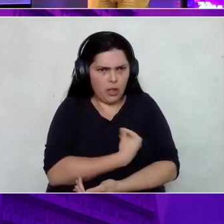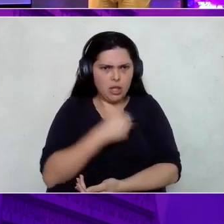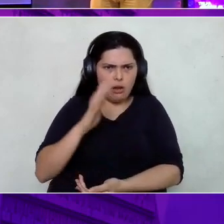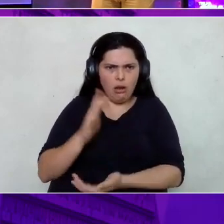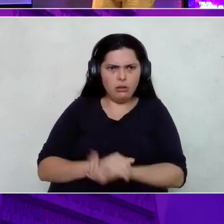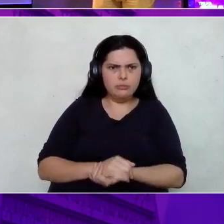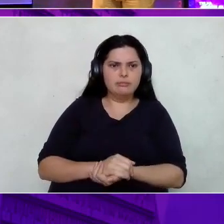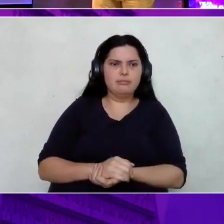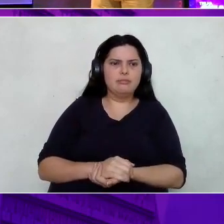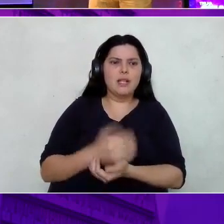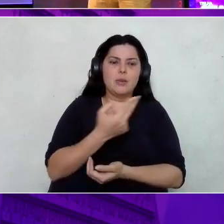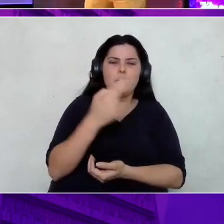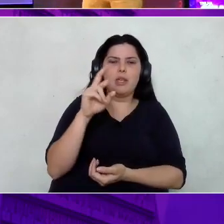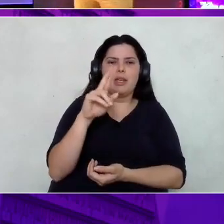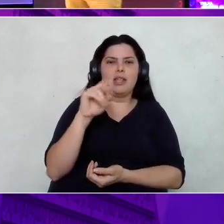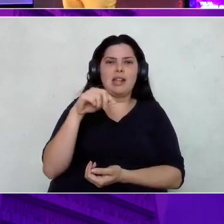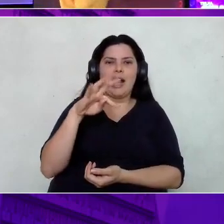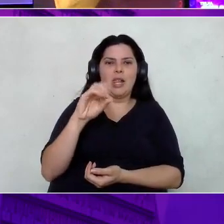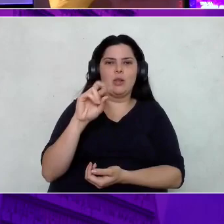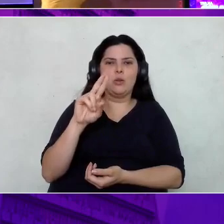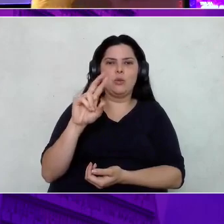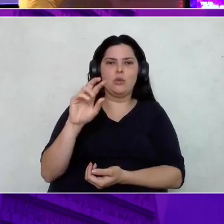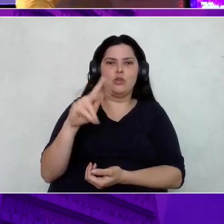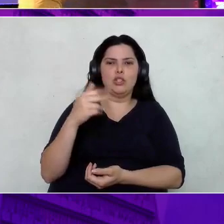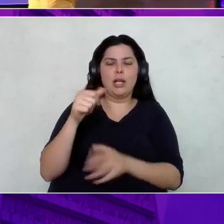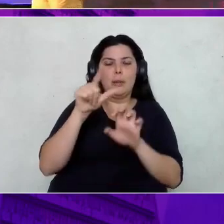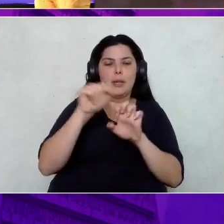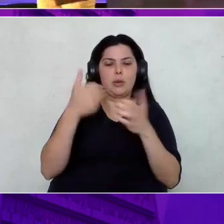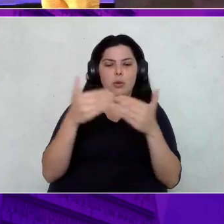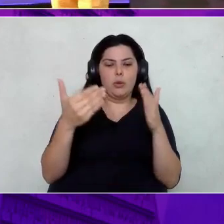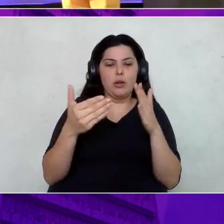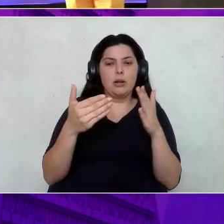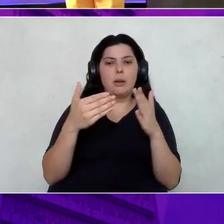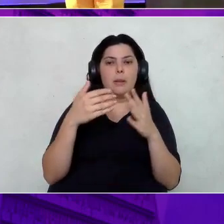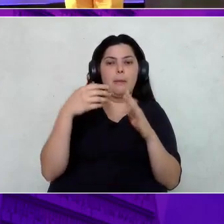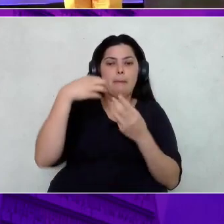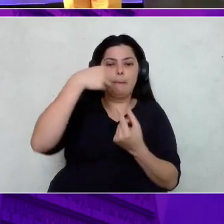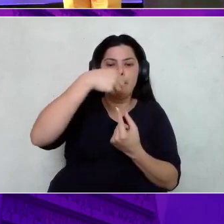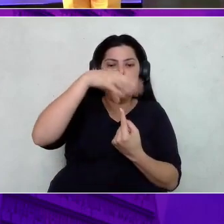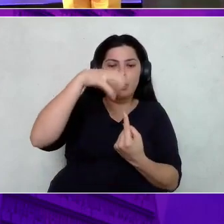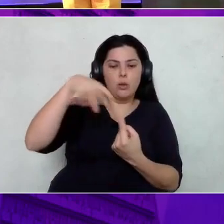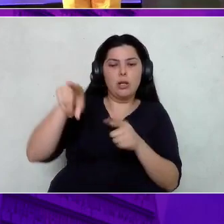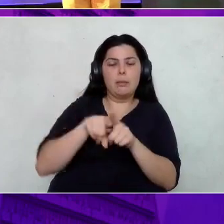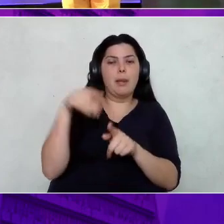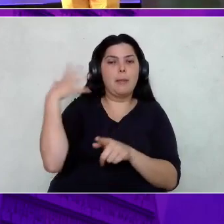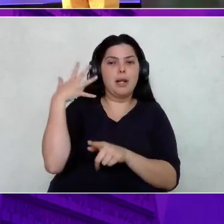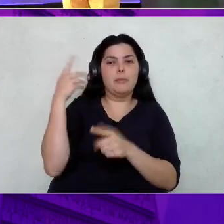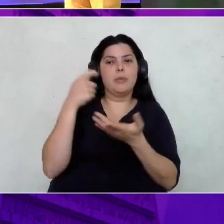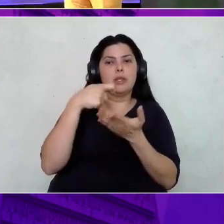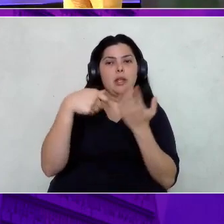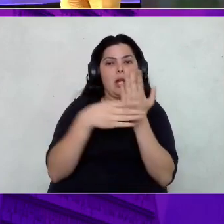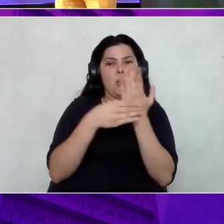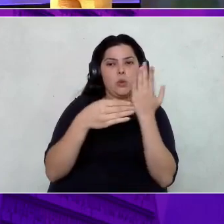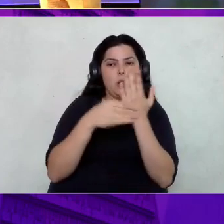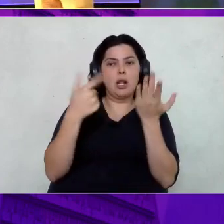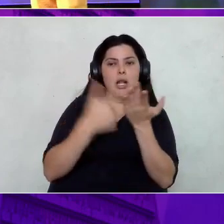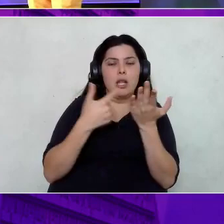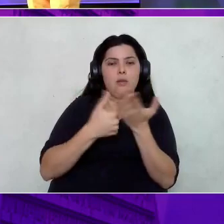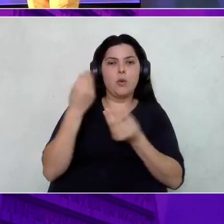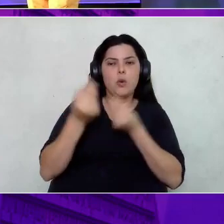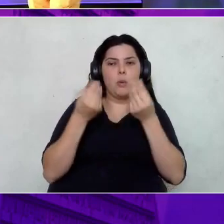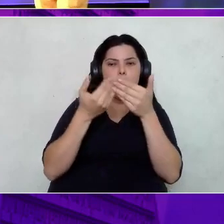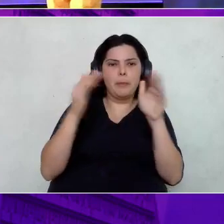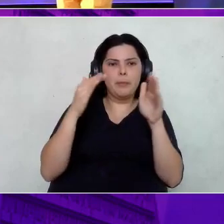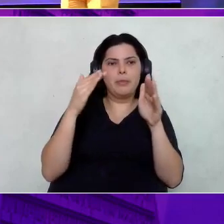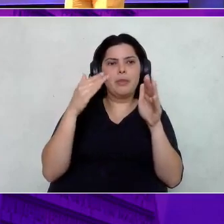Ucha, eu sou empreendedor, mentor e palestrante, sou autor do livro As Chaves para Destravar a Sua Carreira Após os 30 Anos,